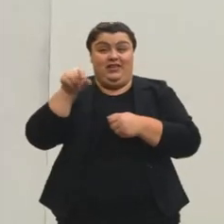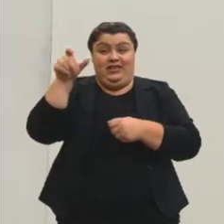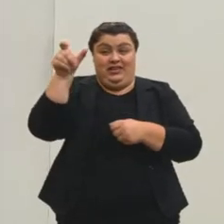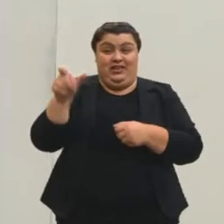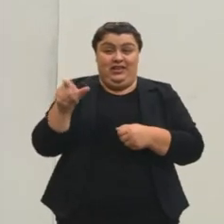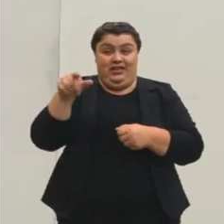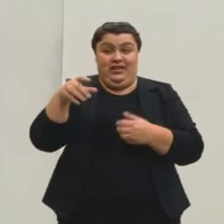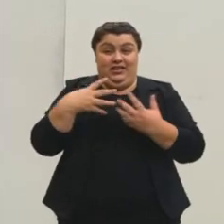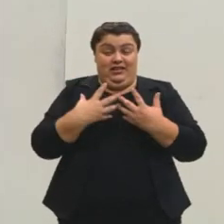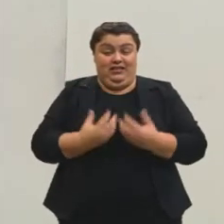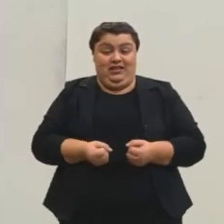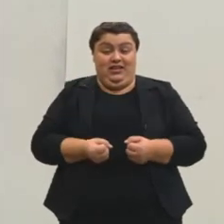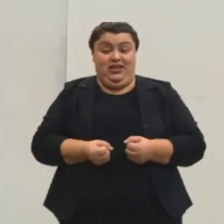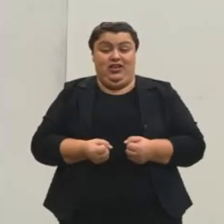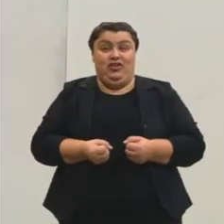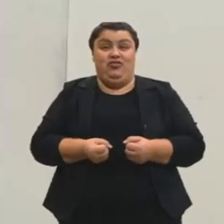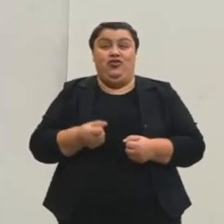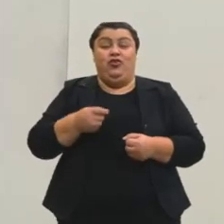justificar,